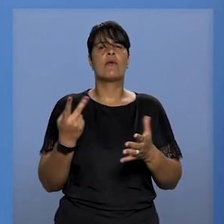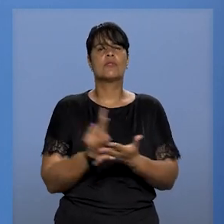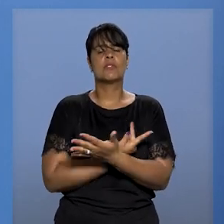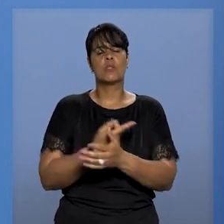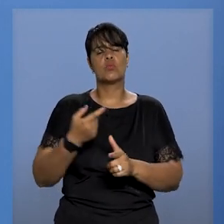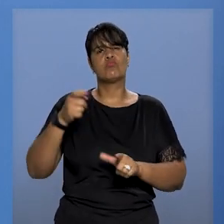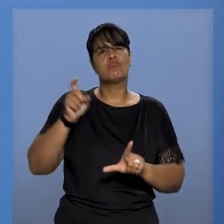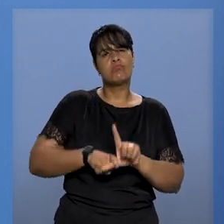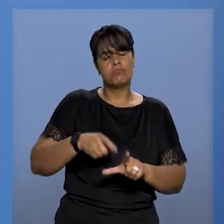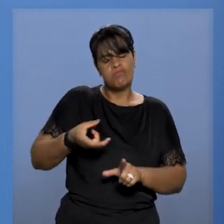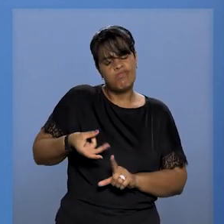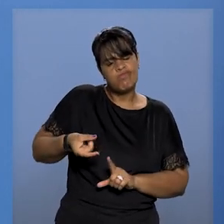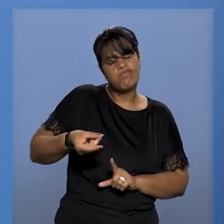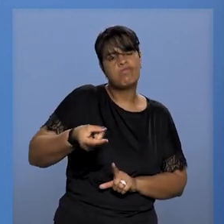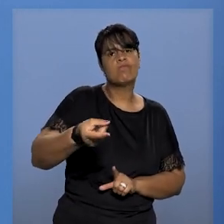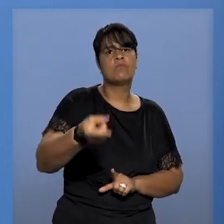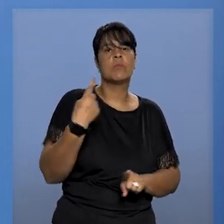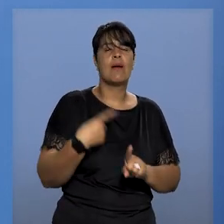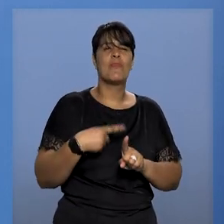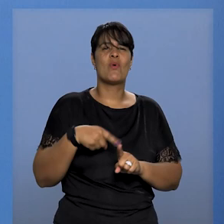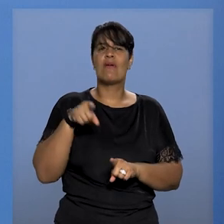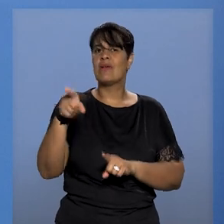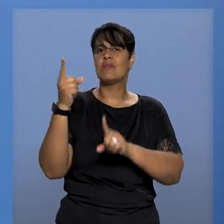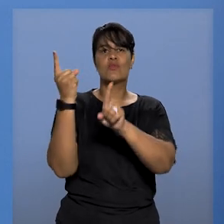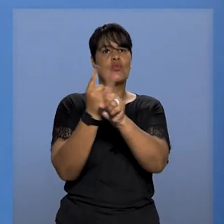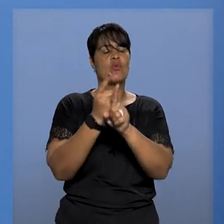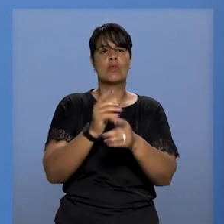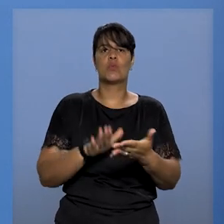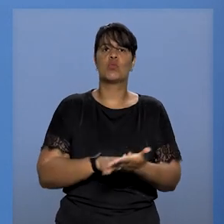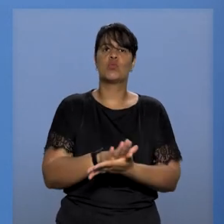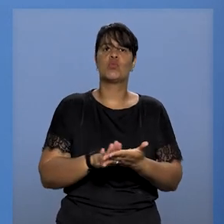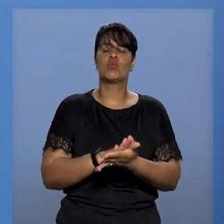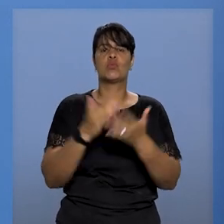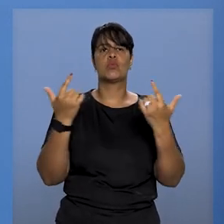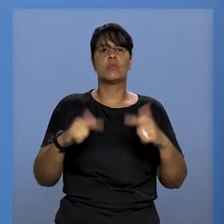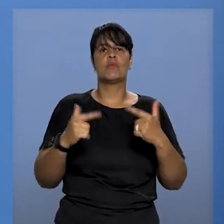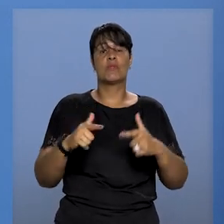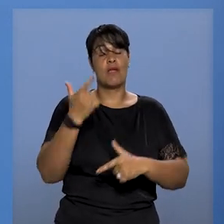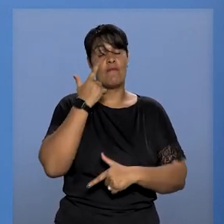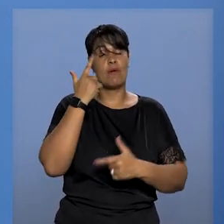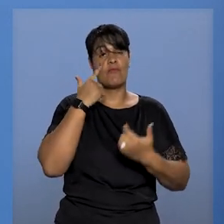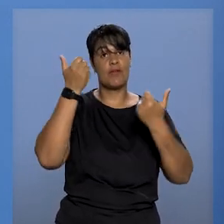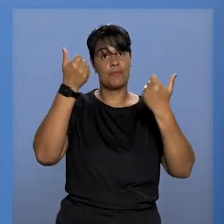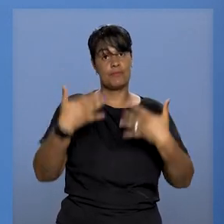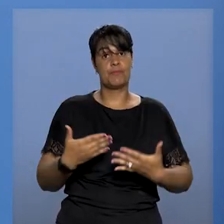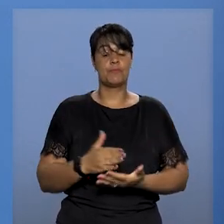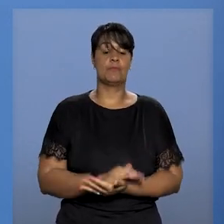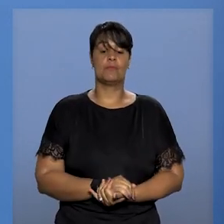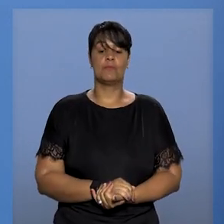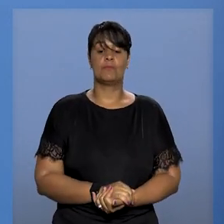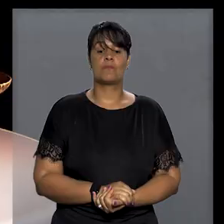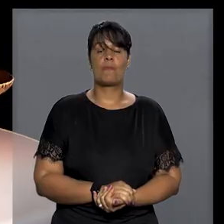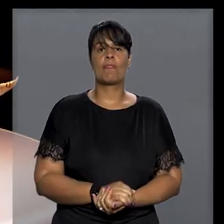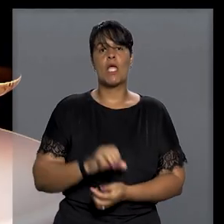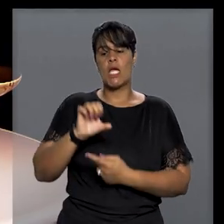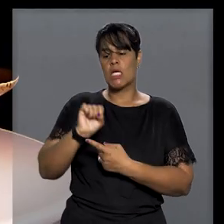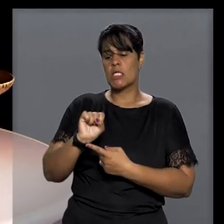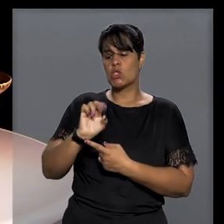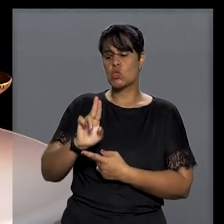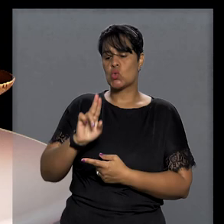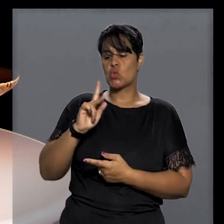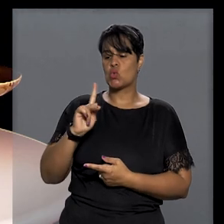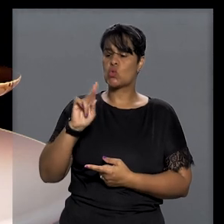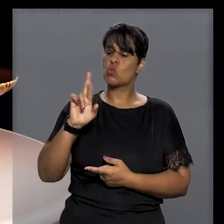suspensa por longo período por não terem sido encontrados bens do devedor. Saiba mais! A